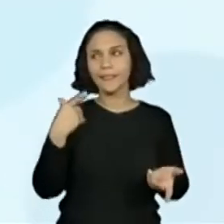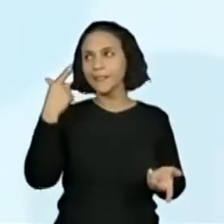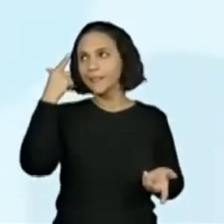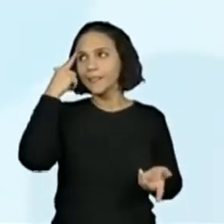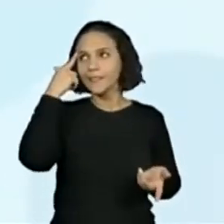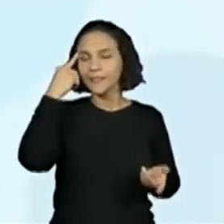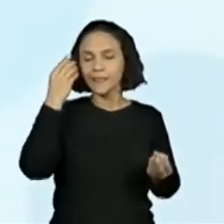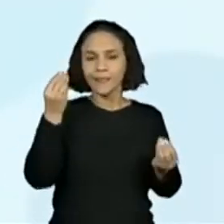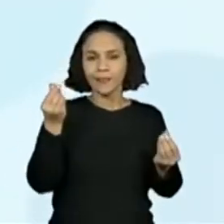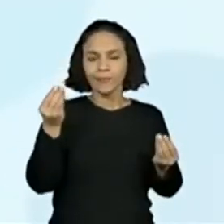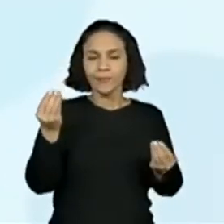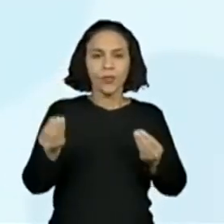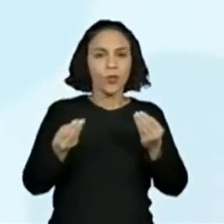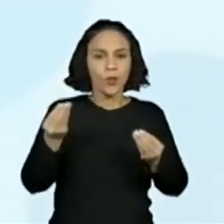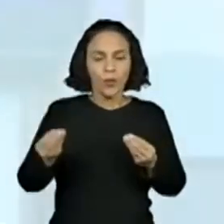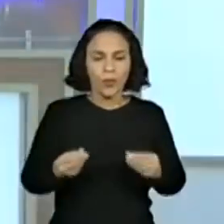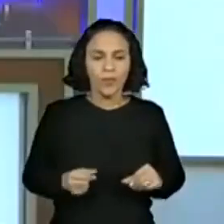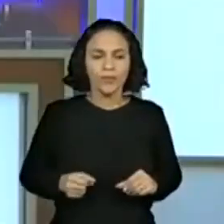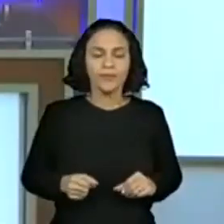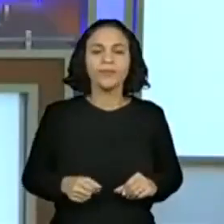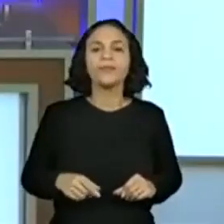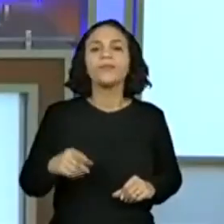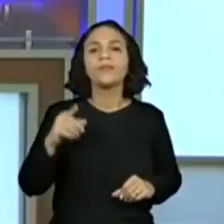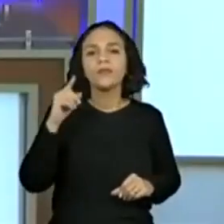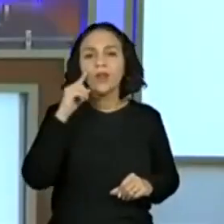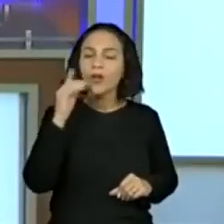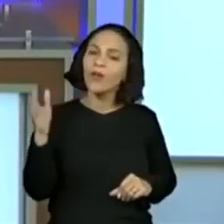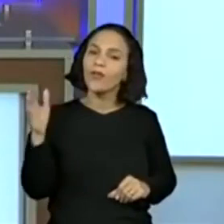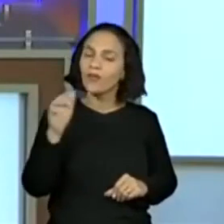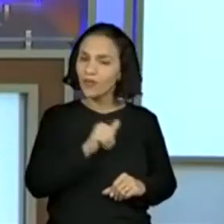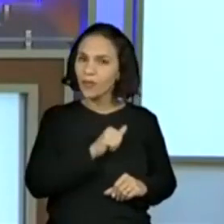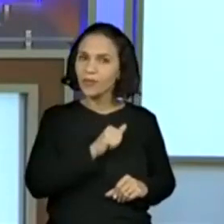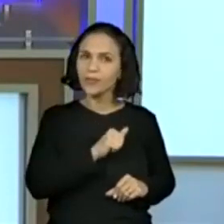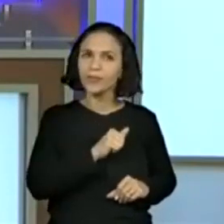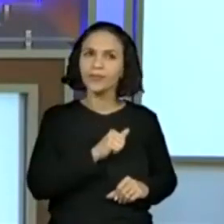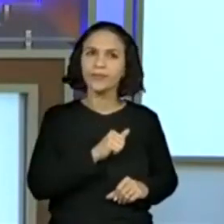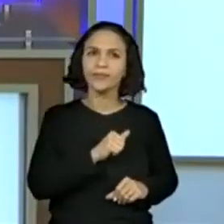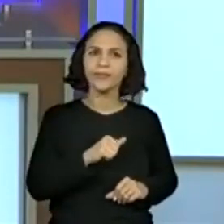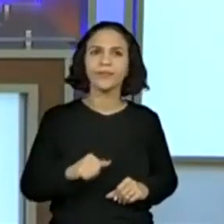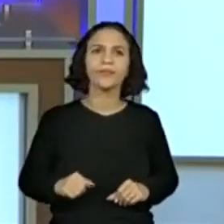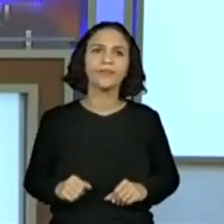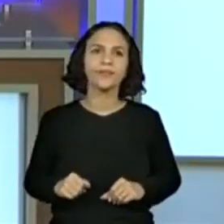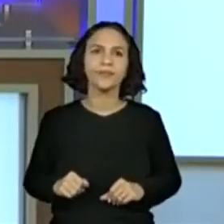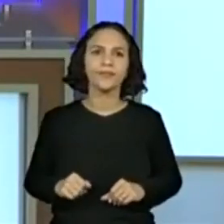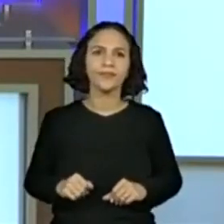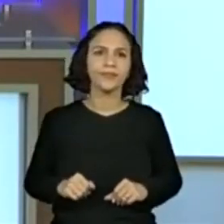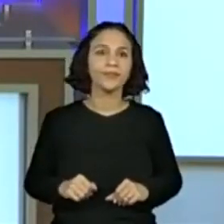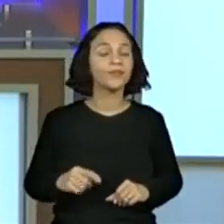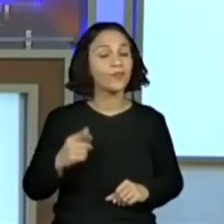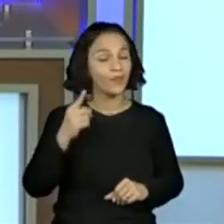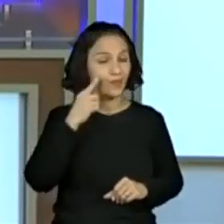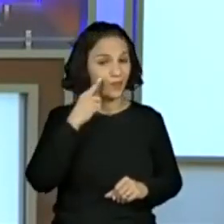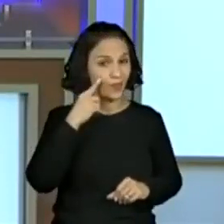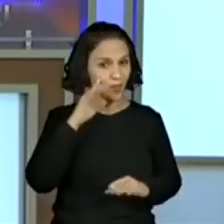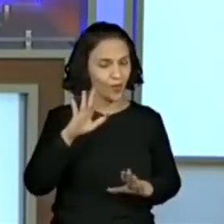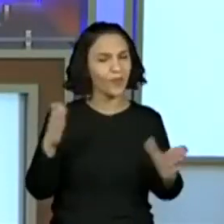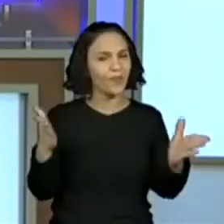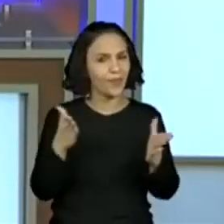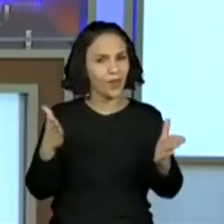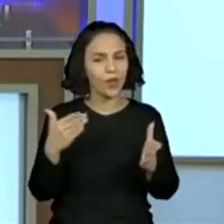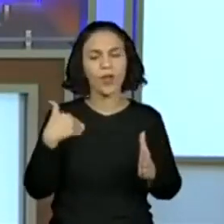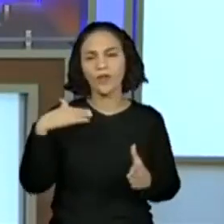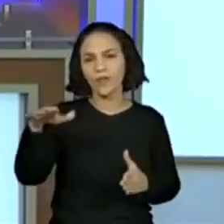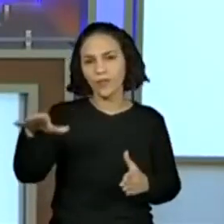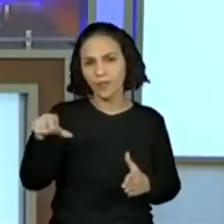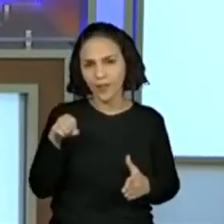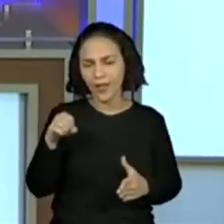mesmo. A professora Luceia falou. Vamos medir o perímetro, galerinha. Isso mesmo. Vamos medir o perímetro. O que eu vou fazer agora? Eu vou pegar o instrumento